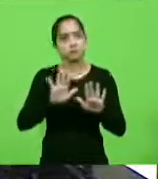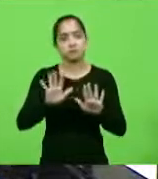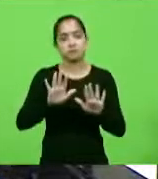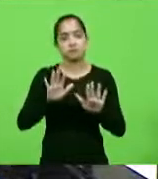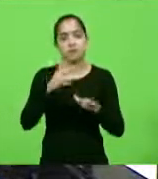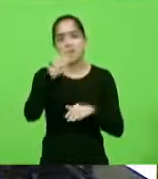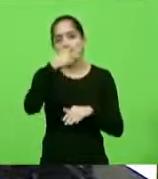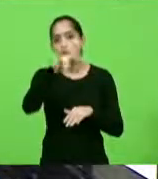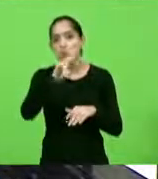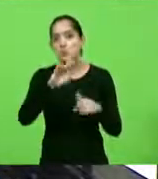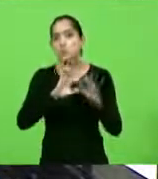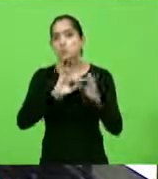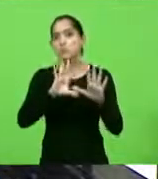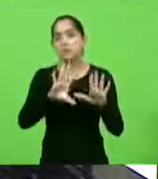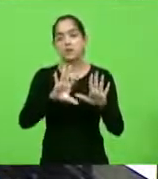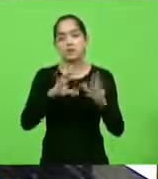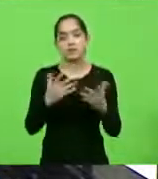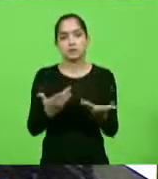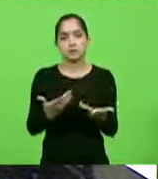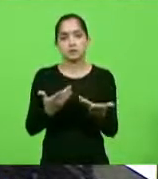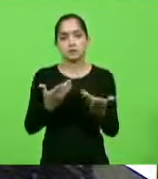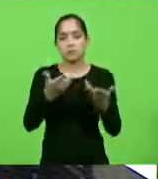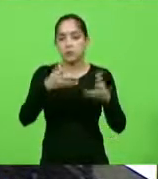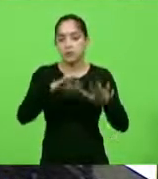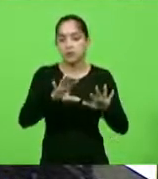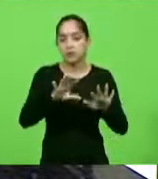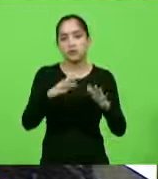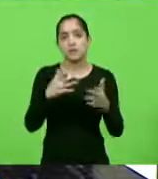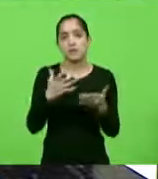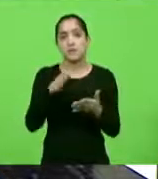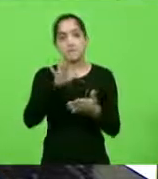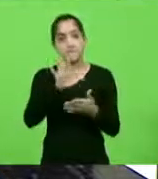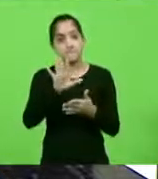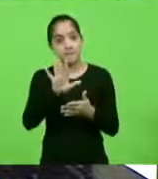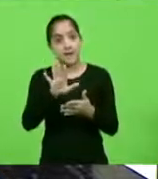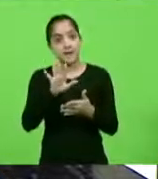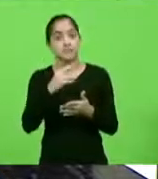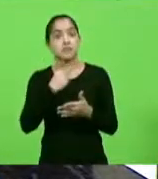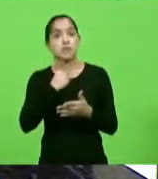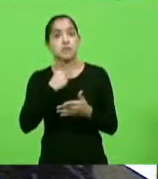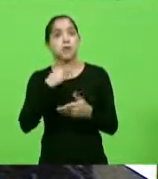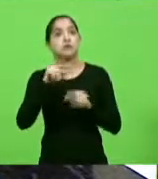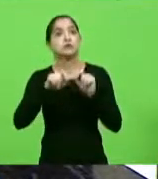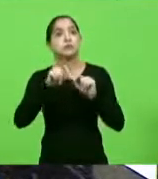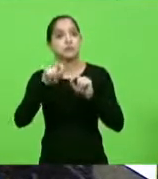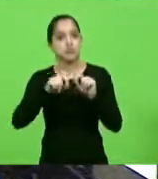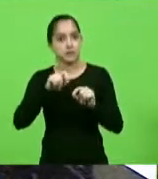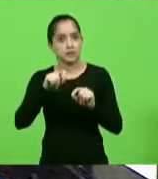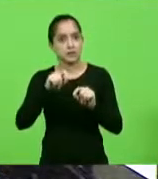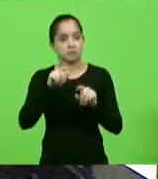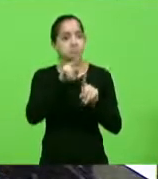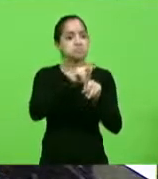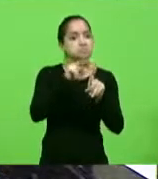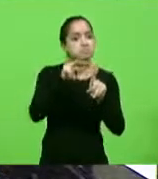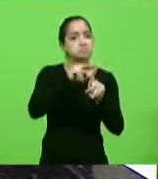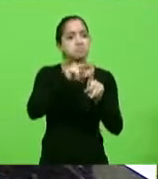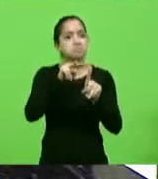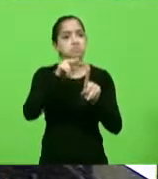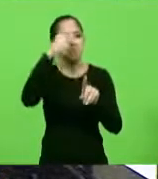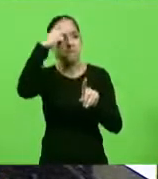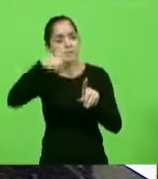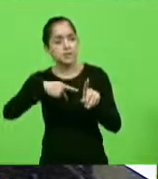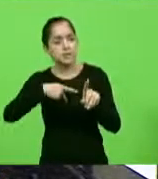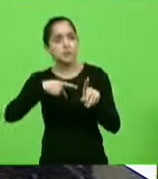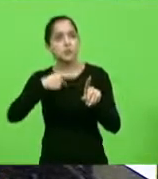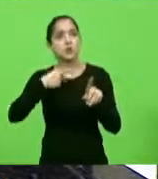a sua liberdade de não acreditar. Agora, o que você não pode é, pela sua perspectiva pessoal,